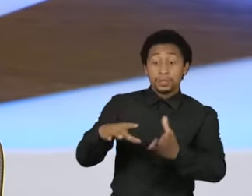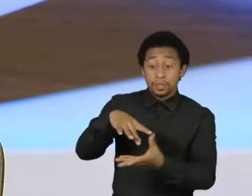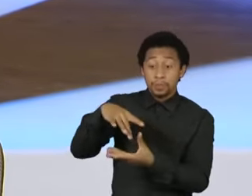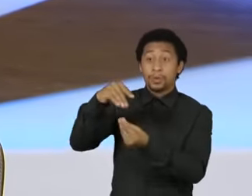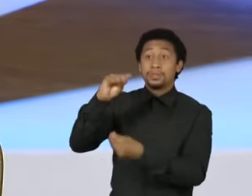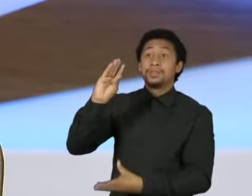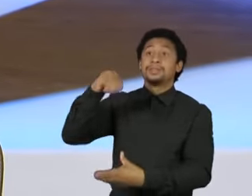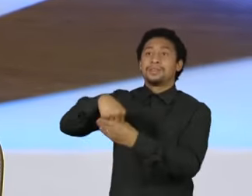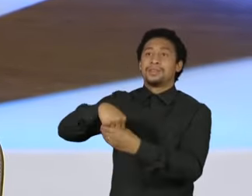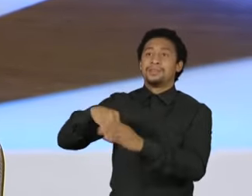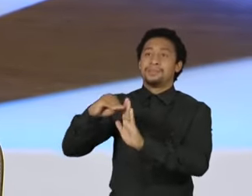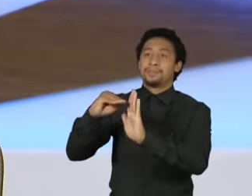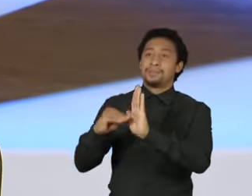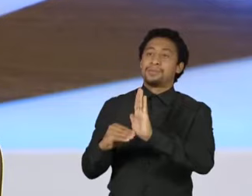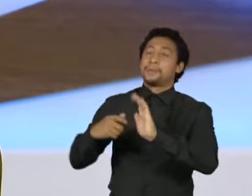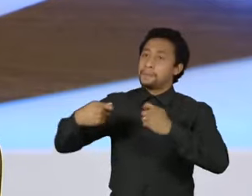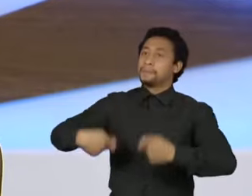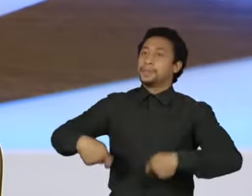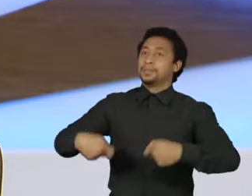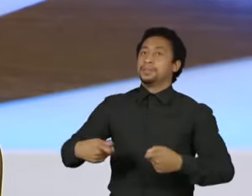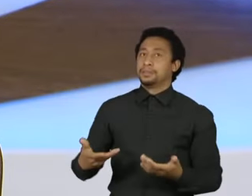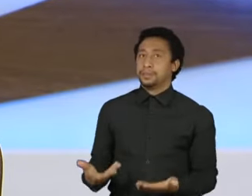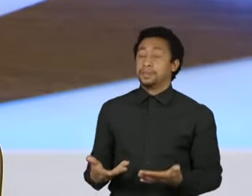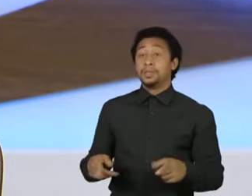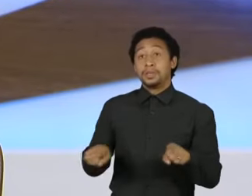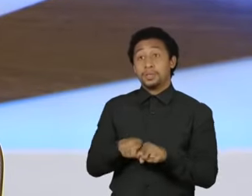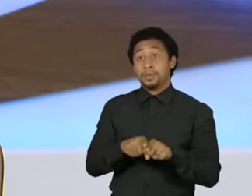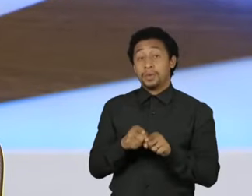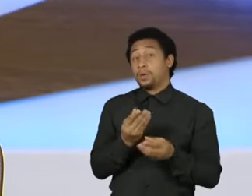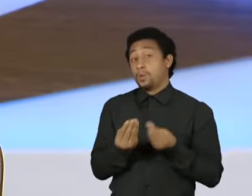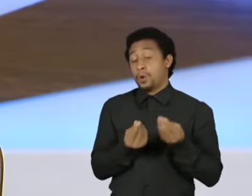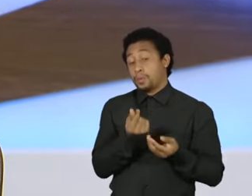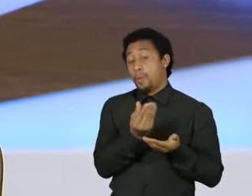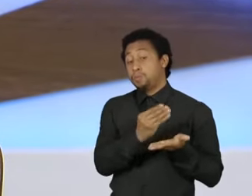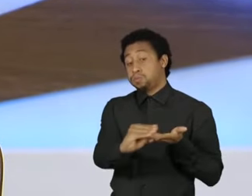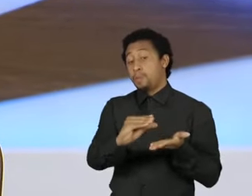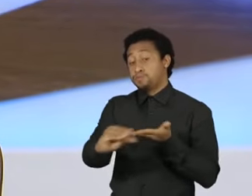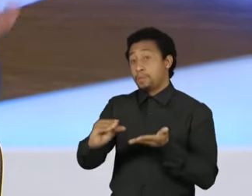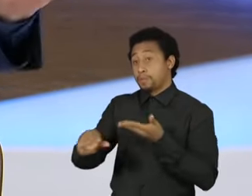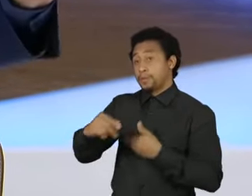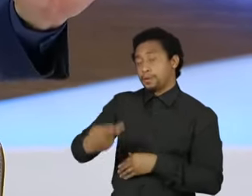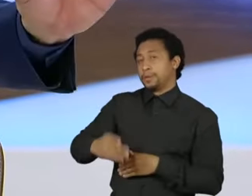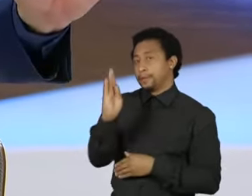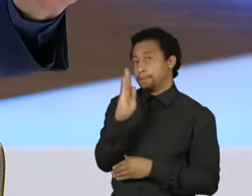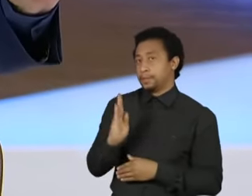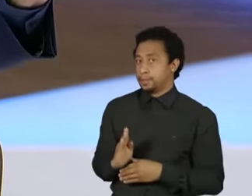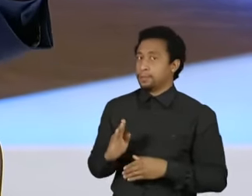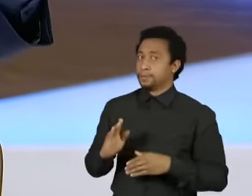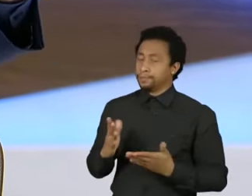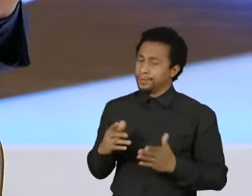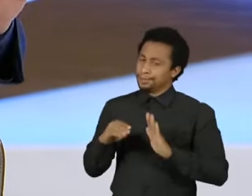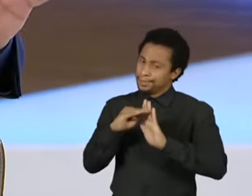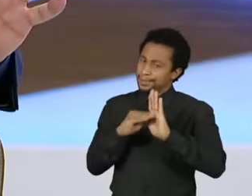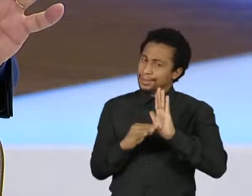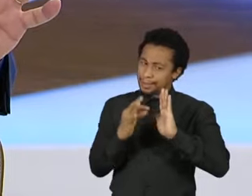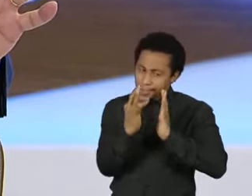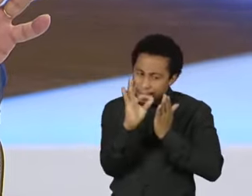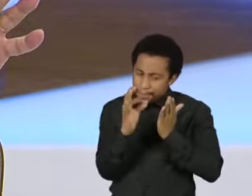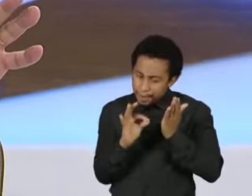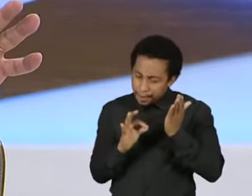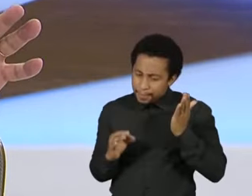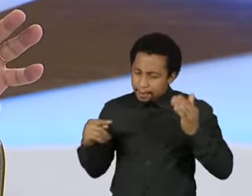E nós tivéssemos critérios para distribuição de fundo eleitoral no país. Isso, sim, daria uma